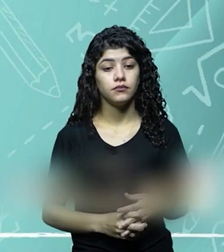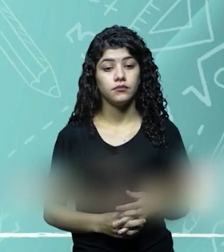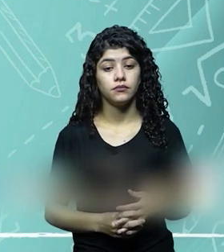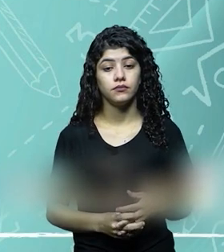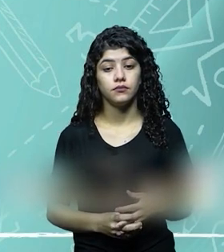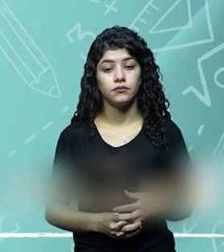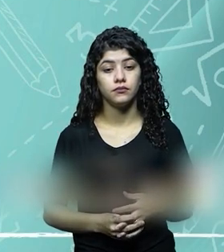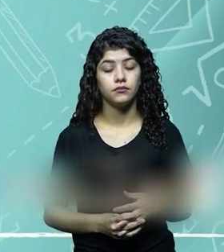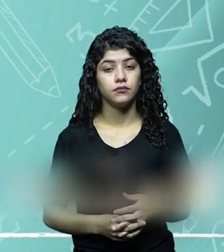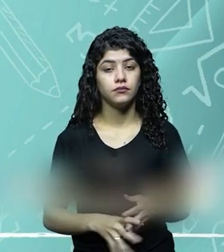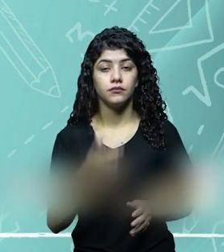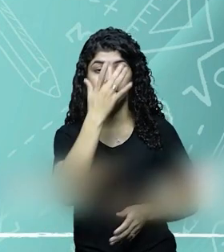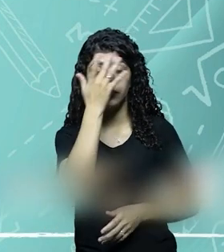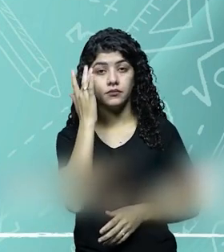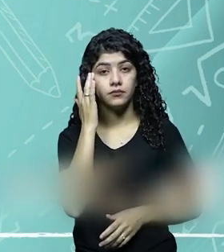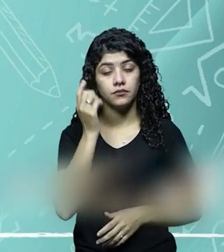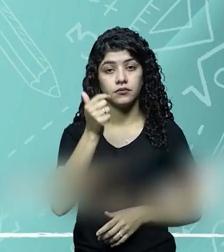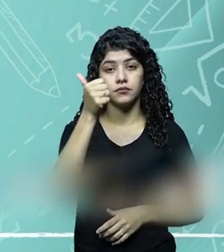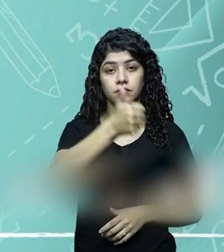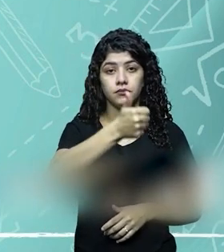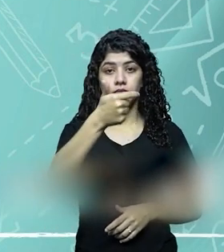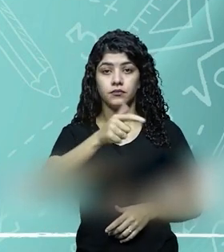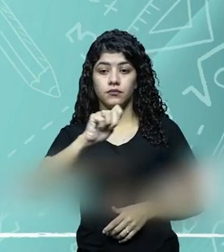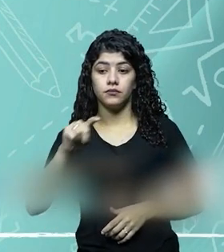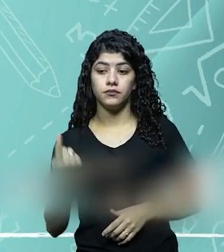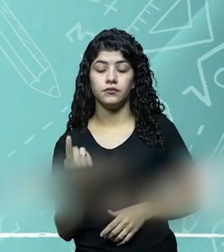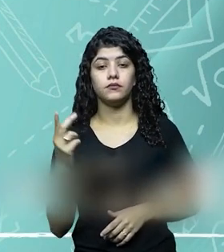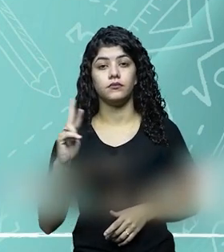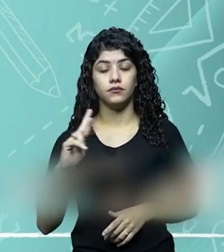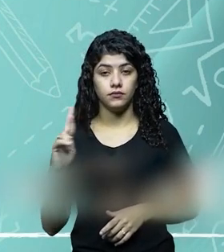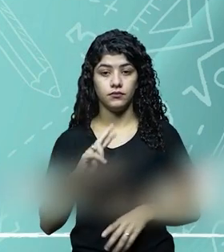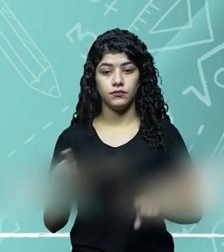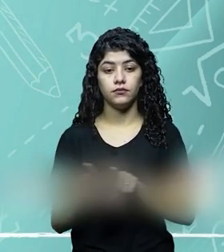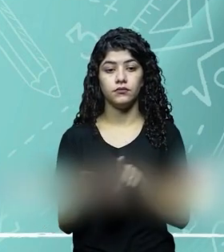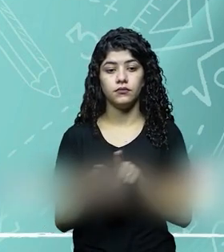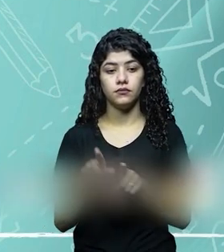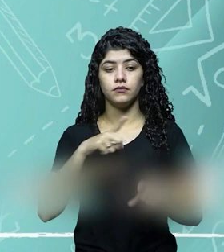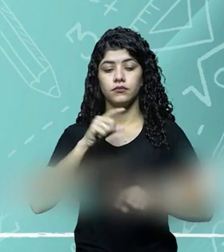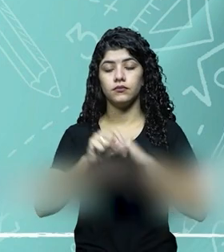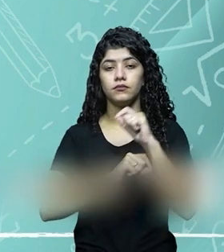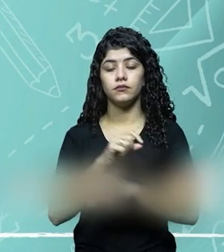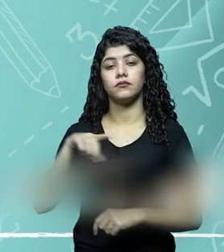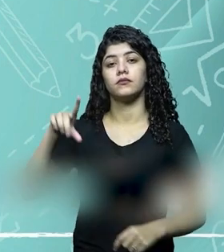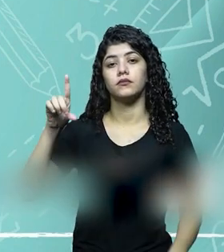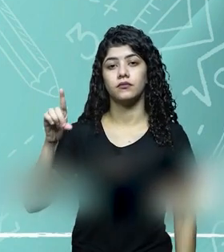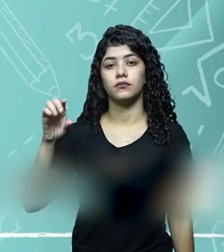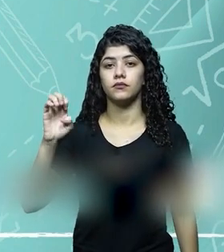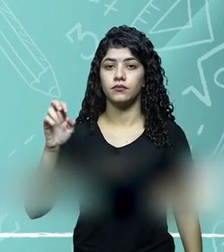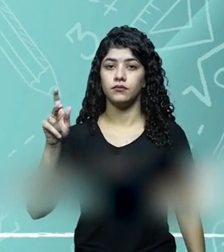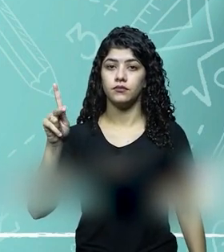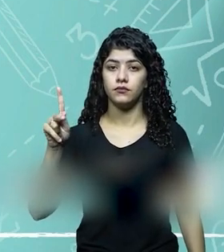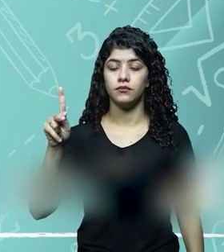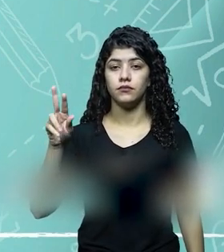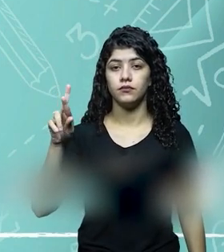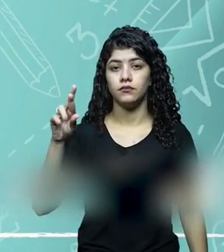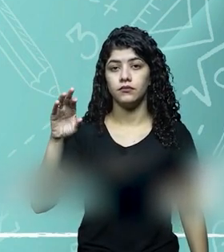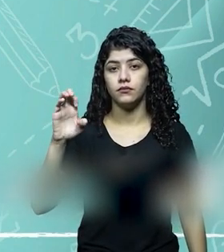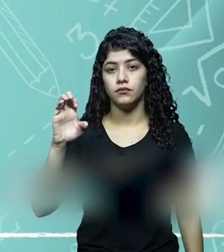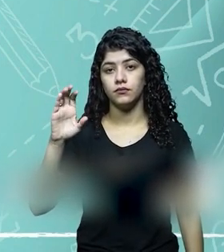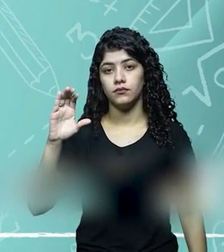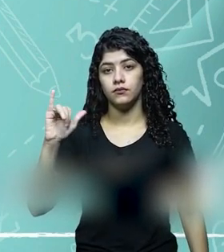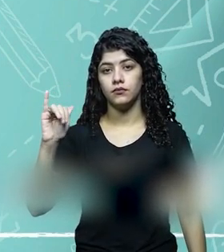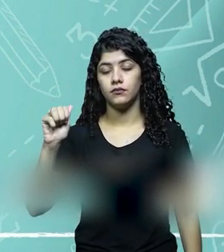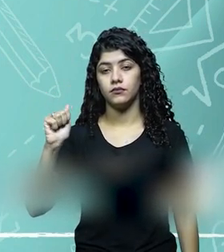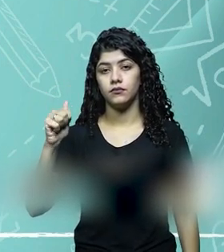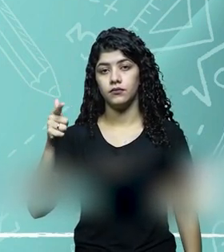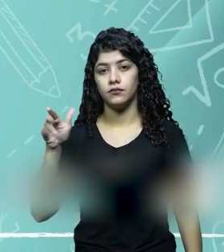ela custou o quê? 12 mil. Também houve uma depreciação, do trator que estava fazendo